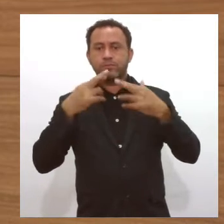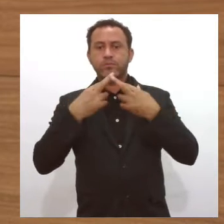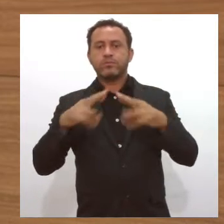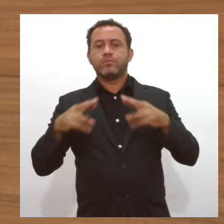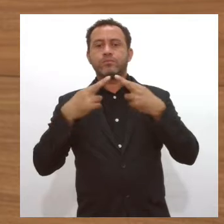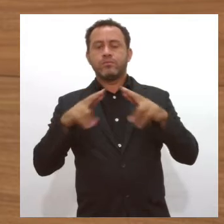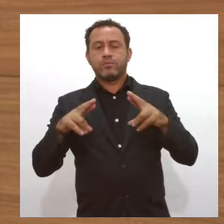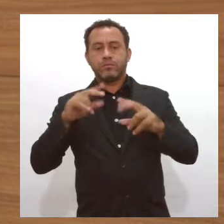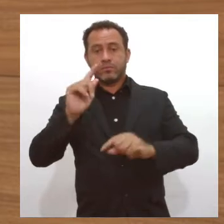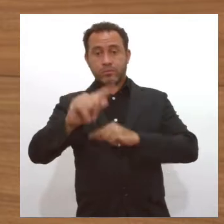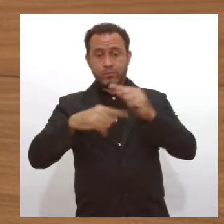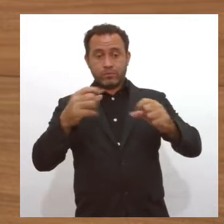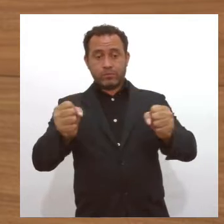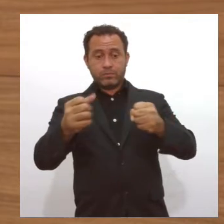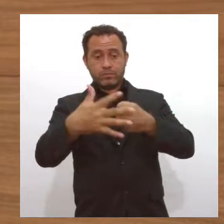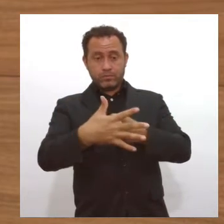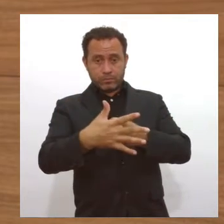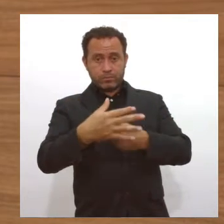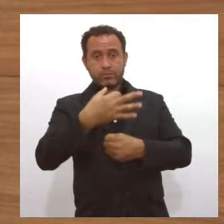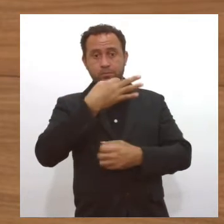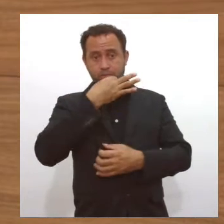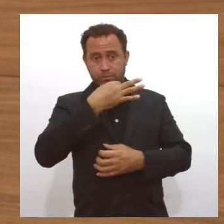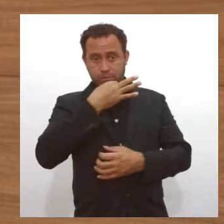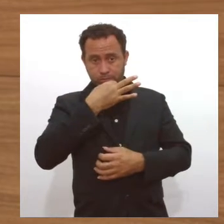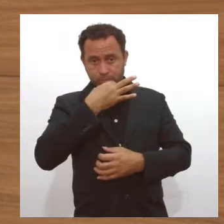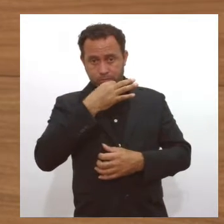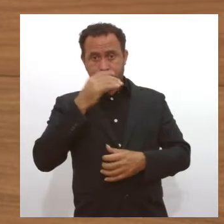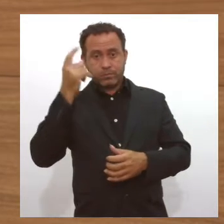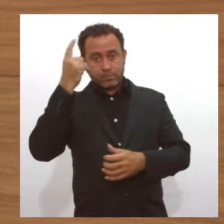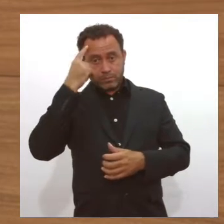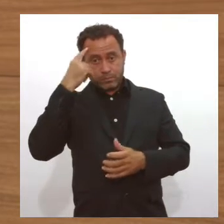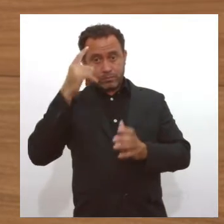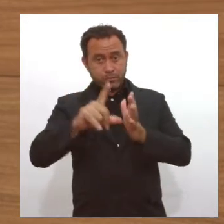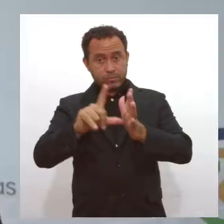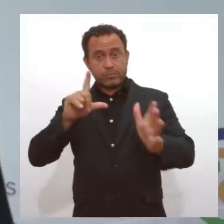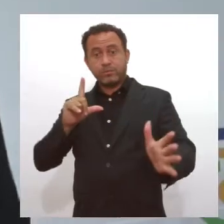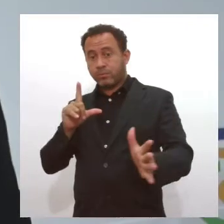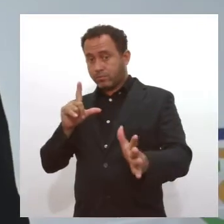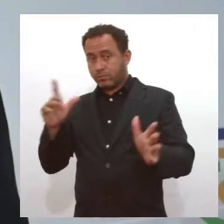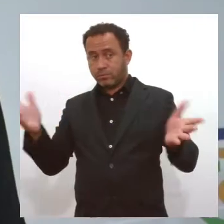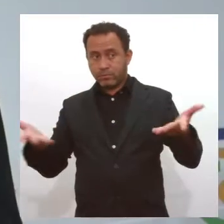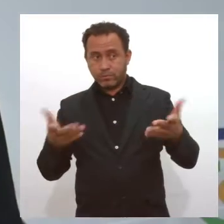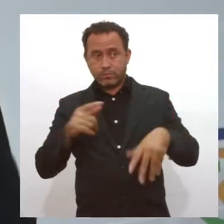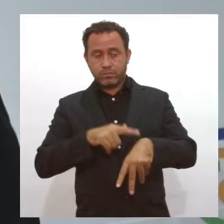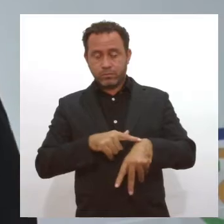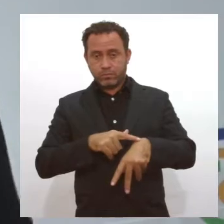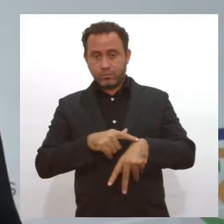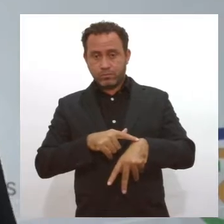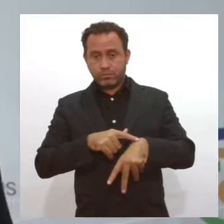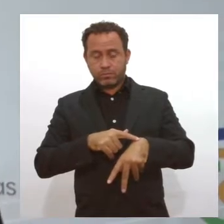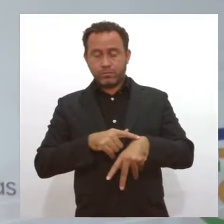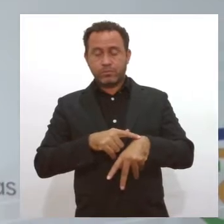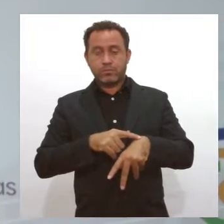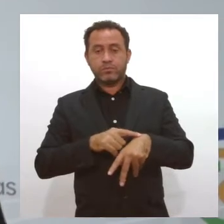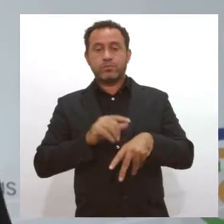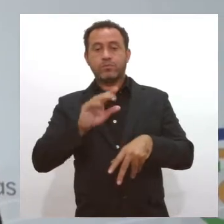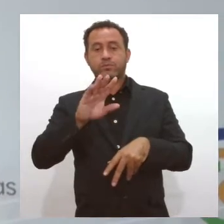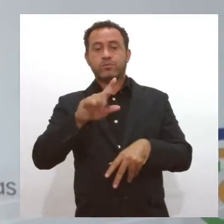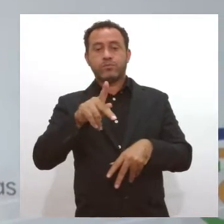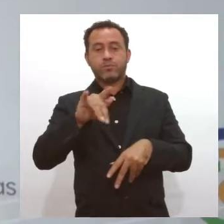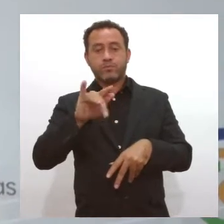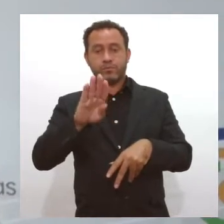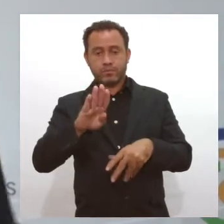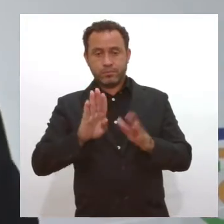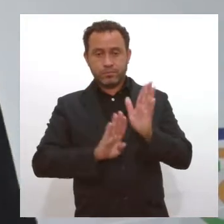do pós-pandemia, que, em sua opinião, devem ser pensadas a partir desse momento. Estamos aí com um PIB muito ruim